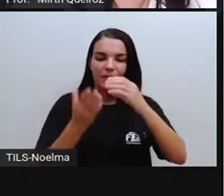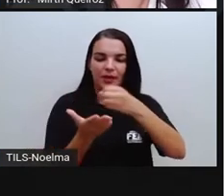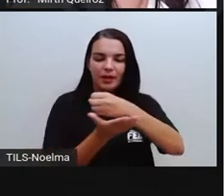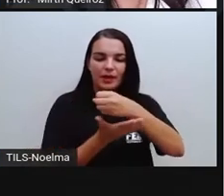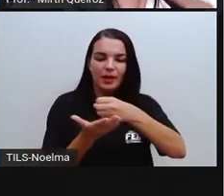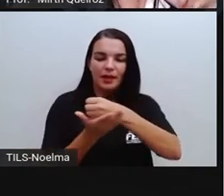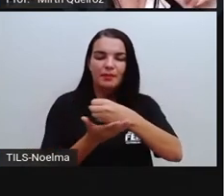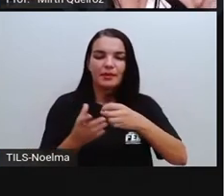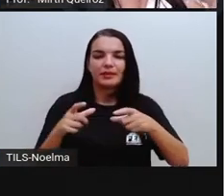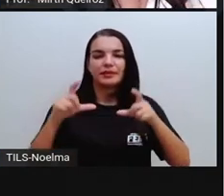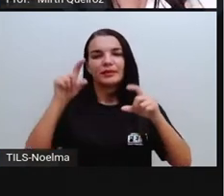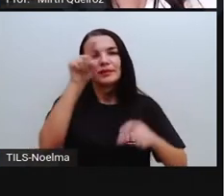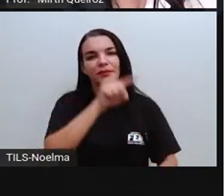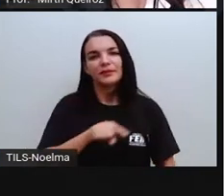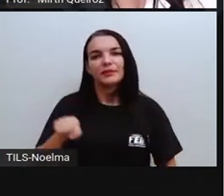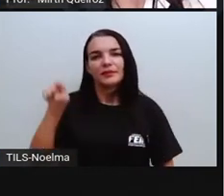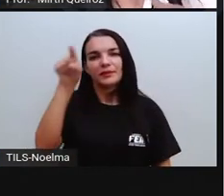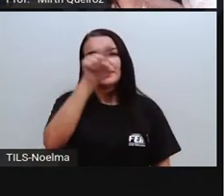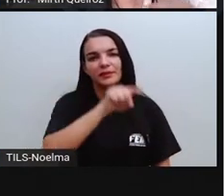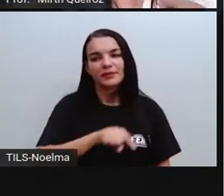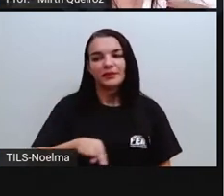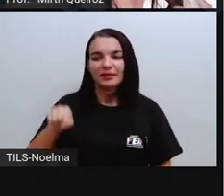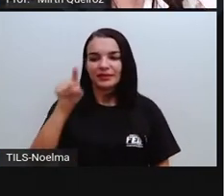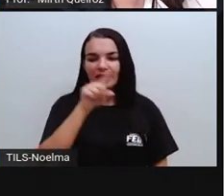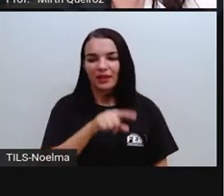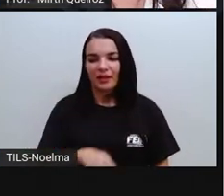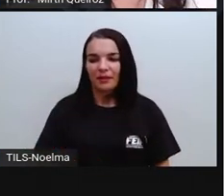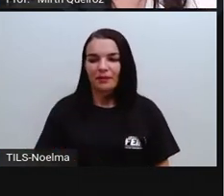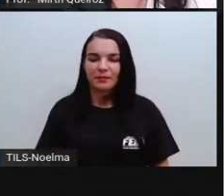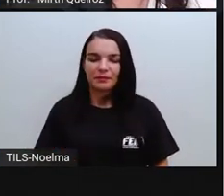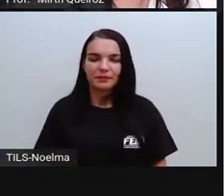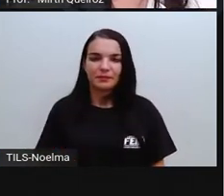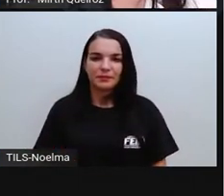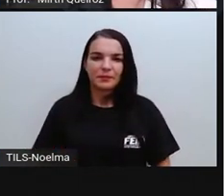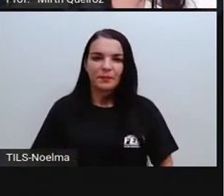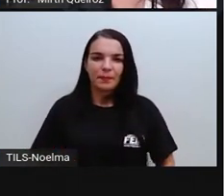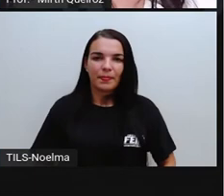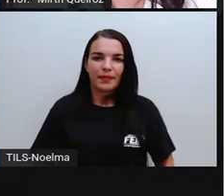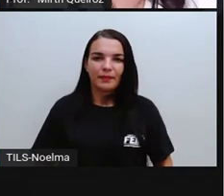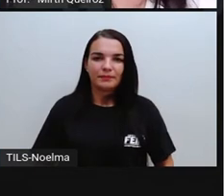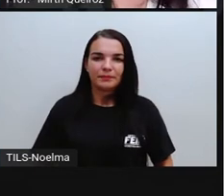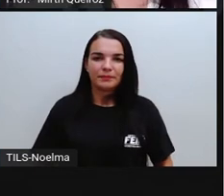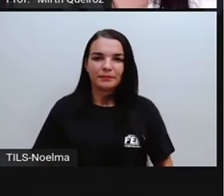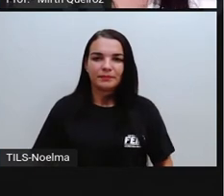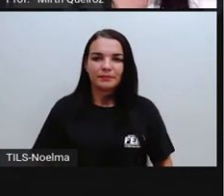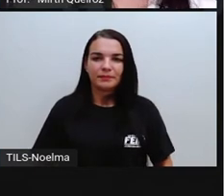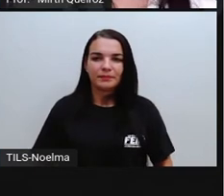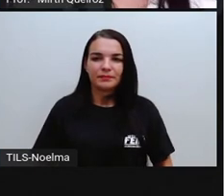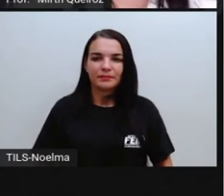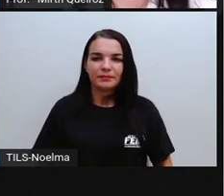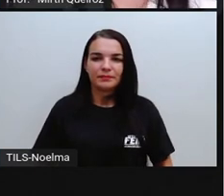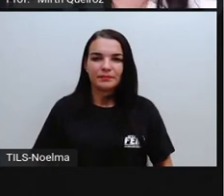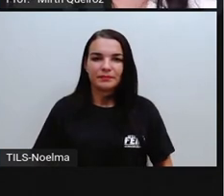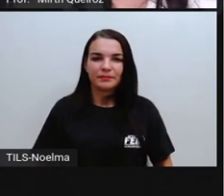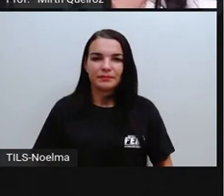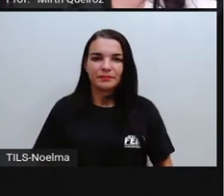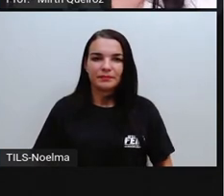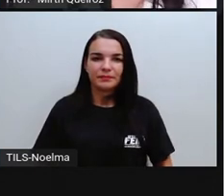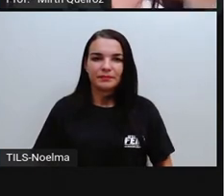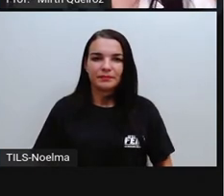e, de certa forma, por um triângulo, né? Para poder montar ali aquele cone.